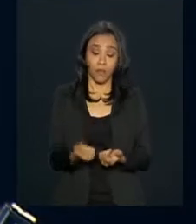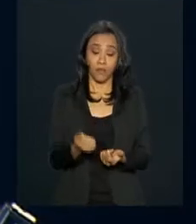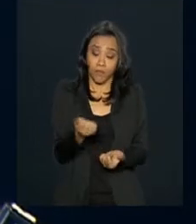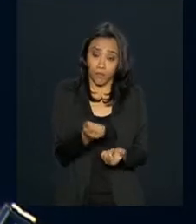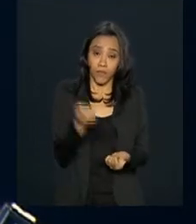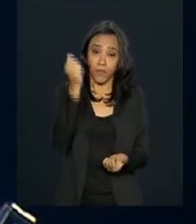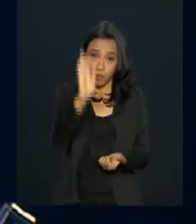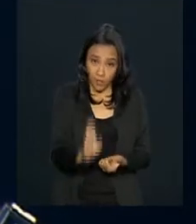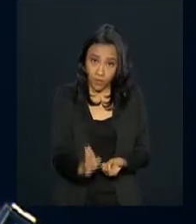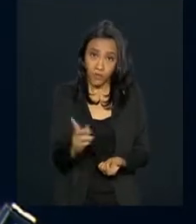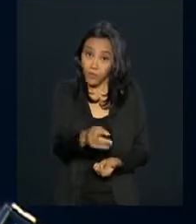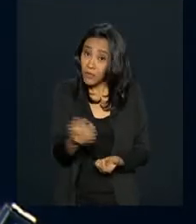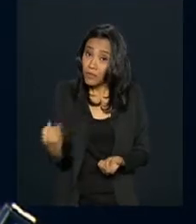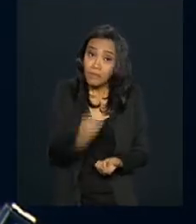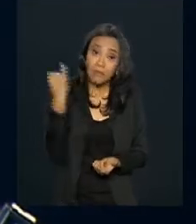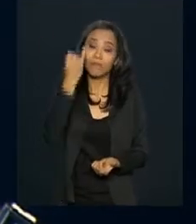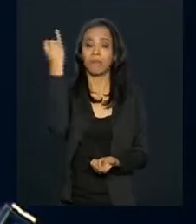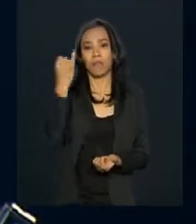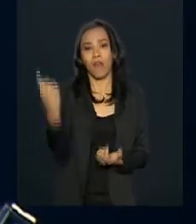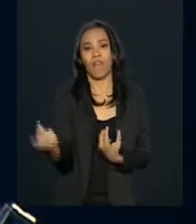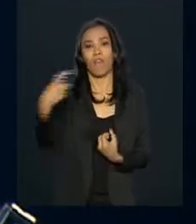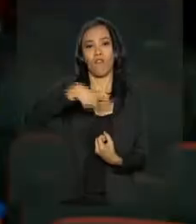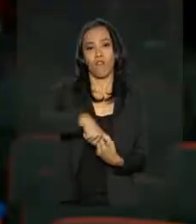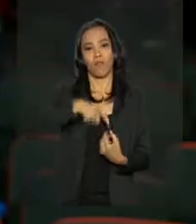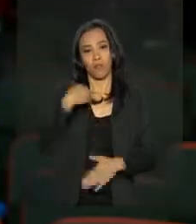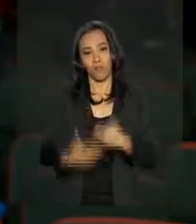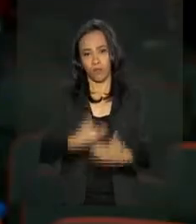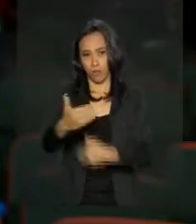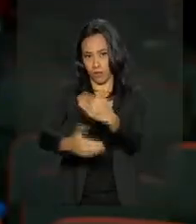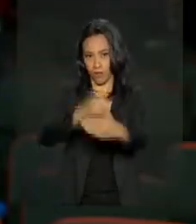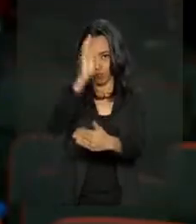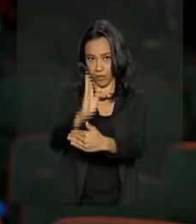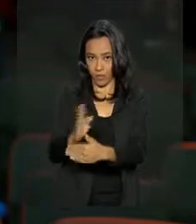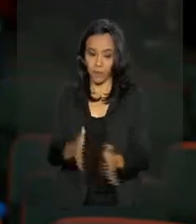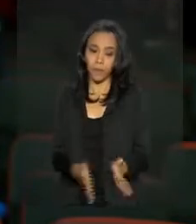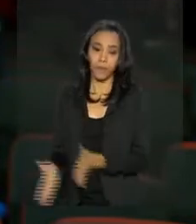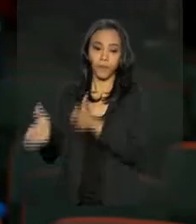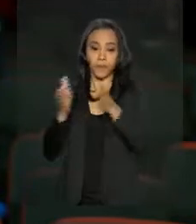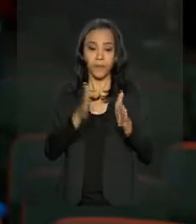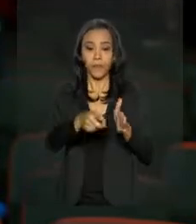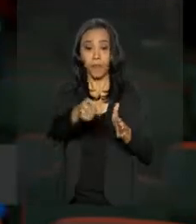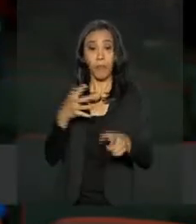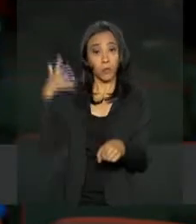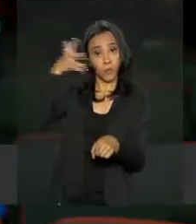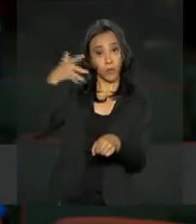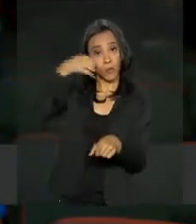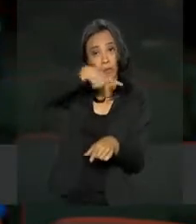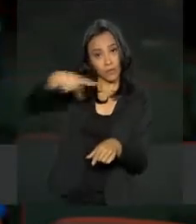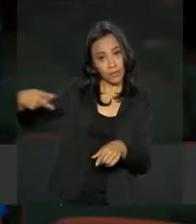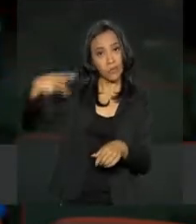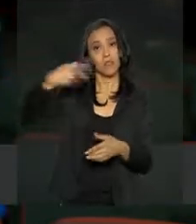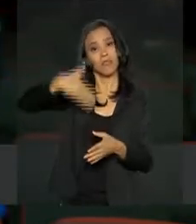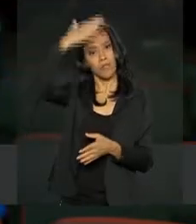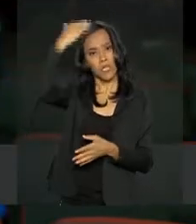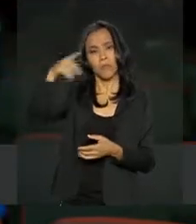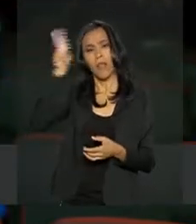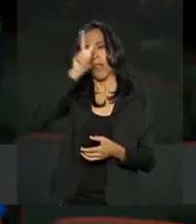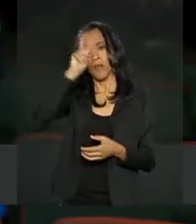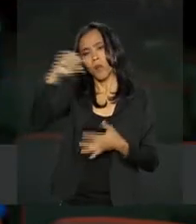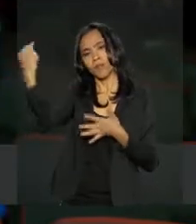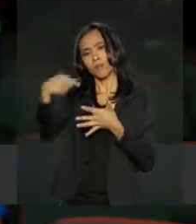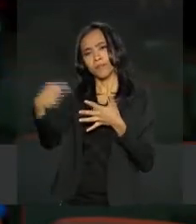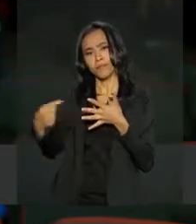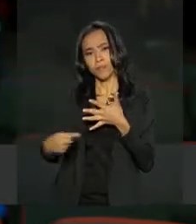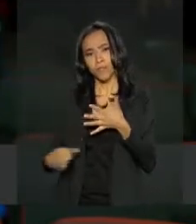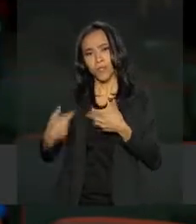crucial à retomada do crescimento. O discurso do presidente Michel Temer lembrou realizações importantes de sua